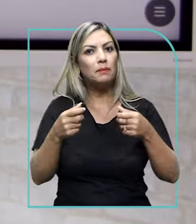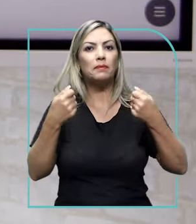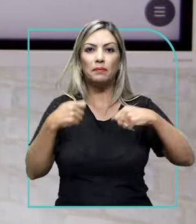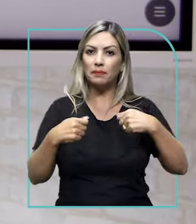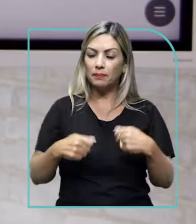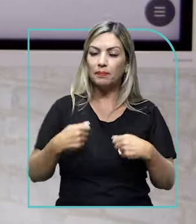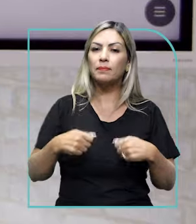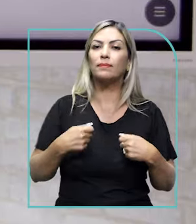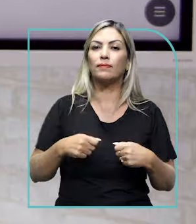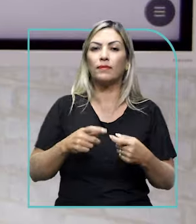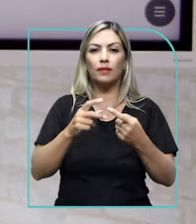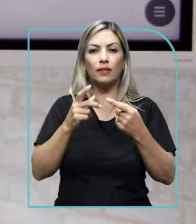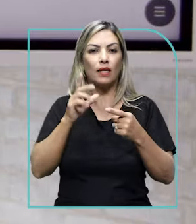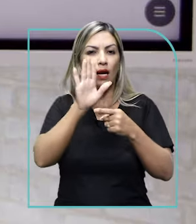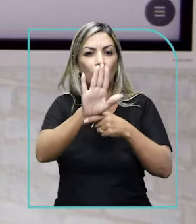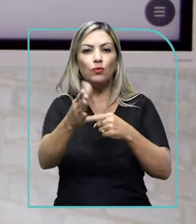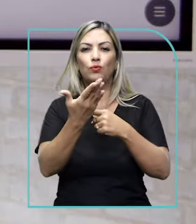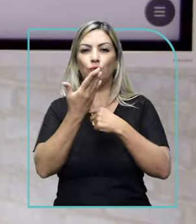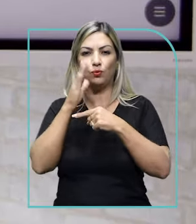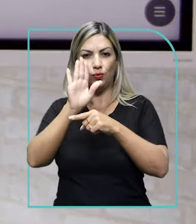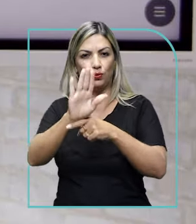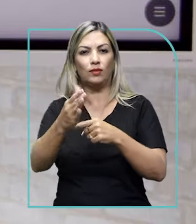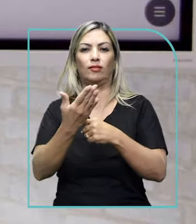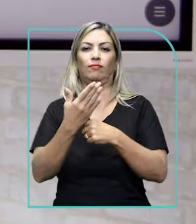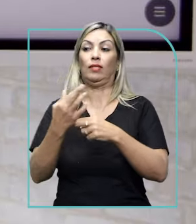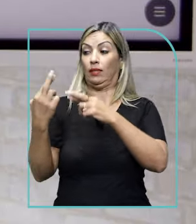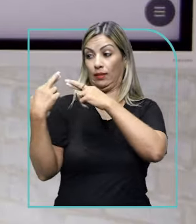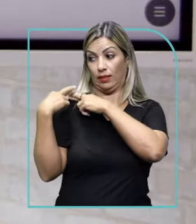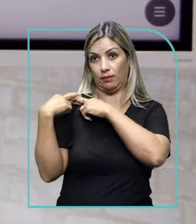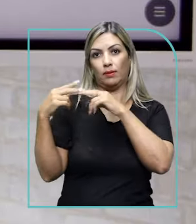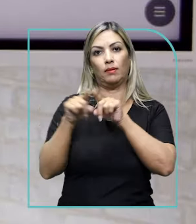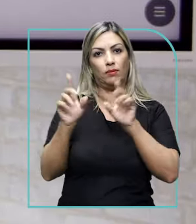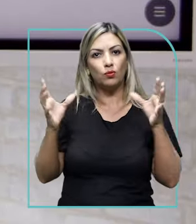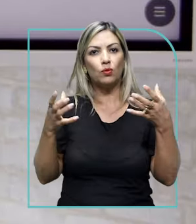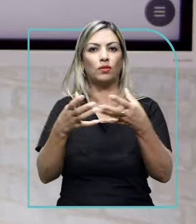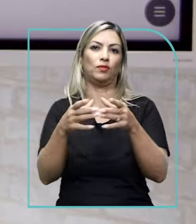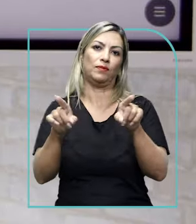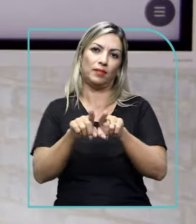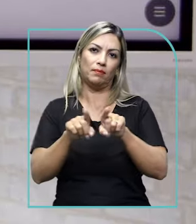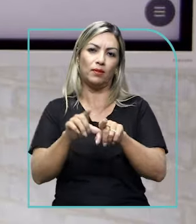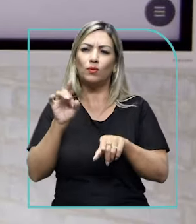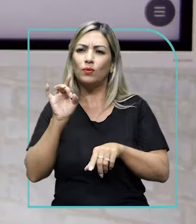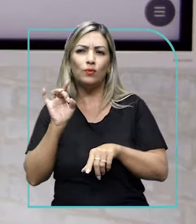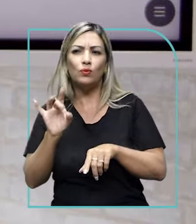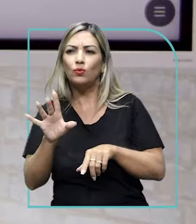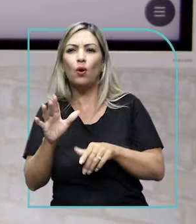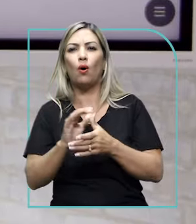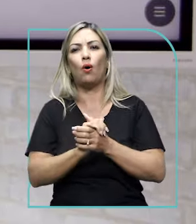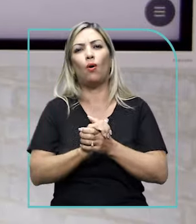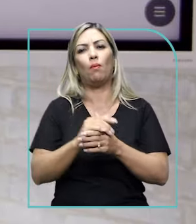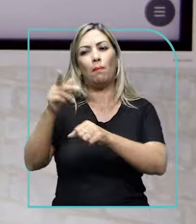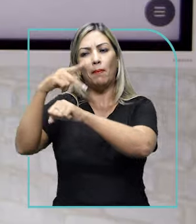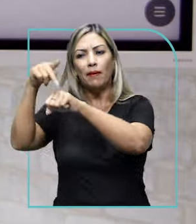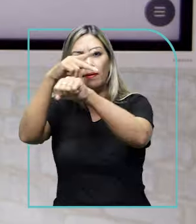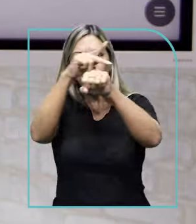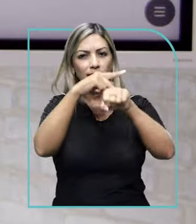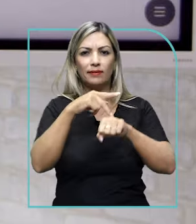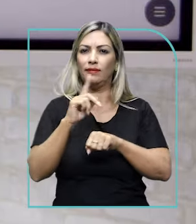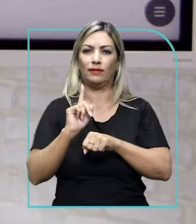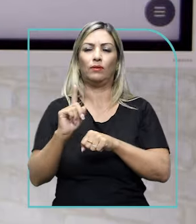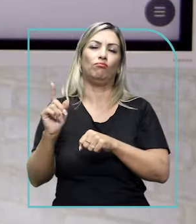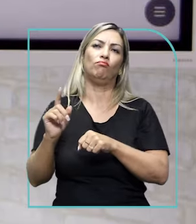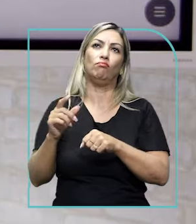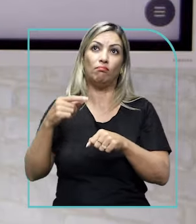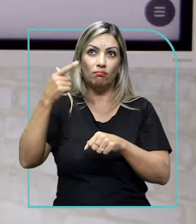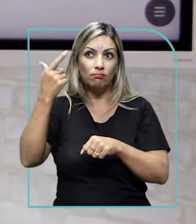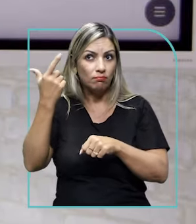necessidade da ajuda e da responsabilidade coletiva. não apenas entre os países, né, como a gente